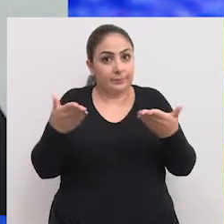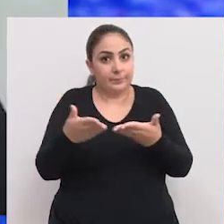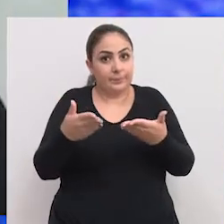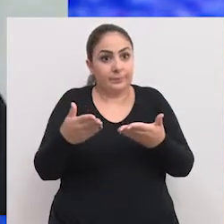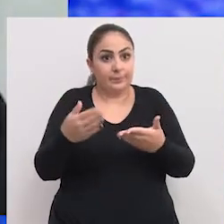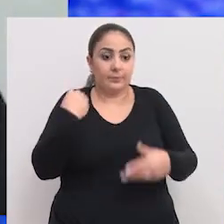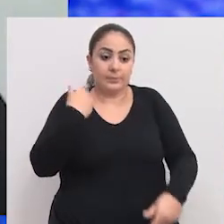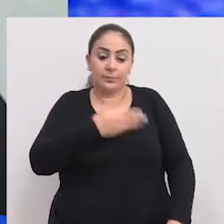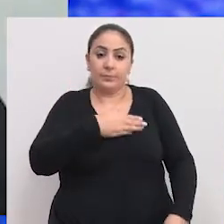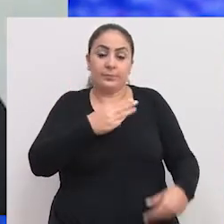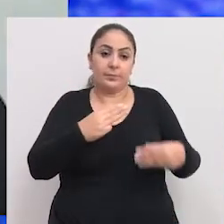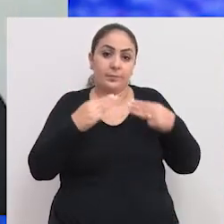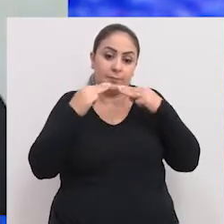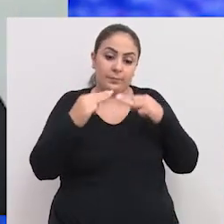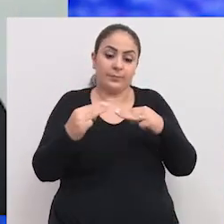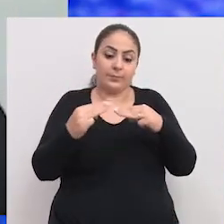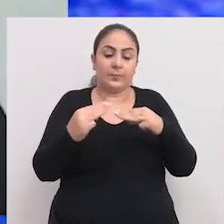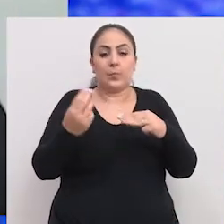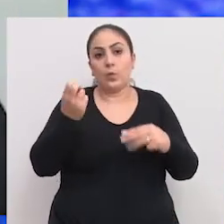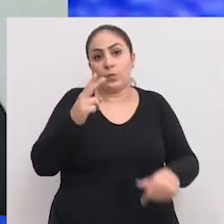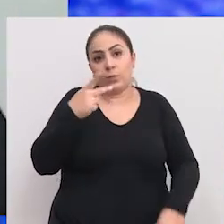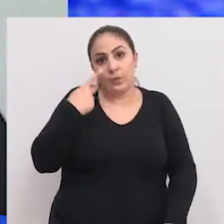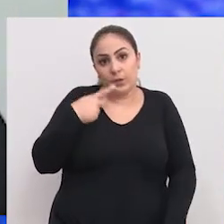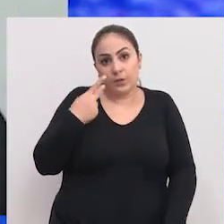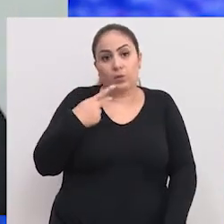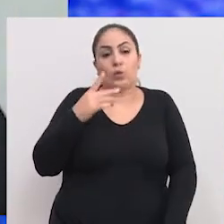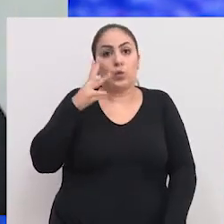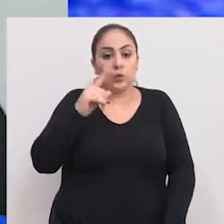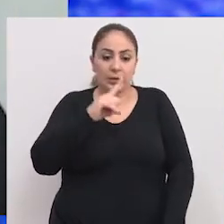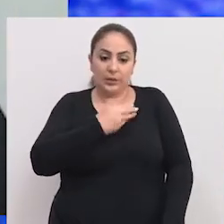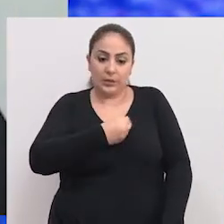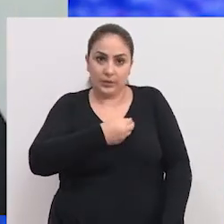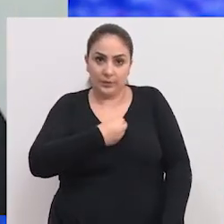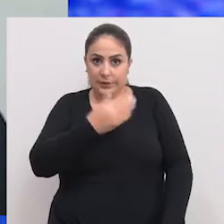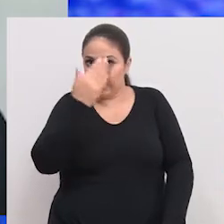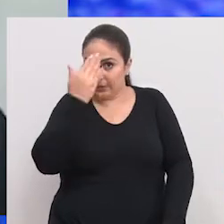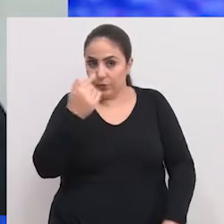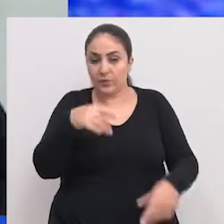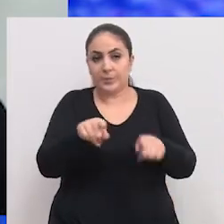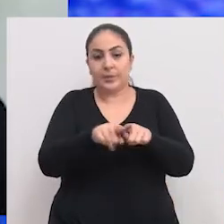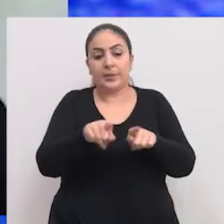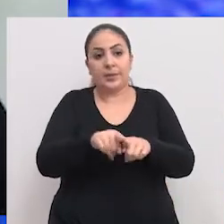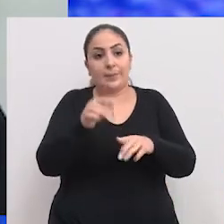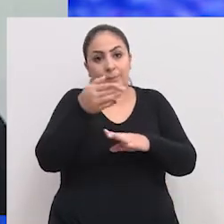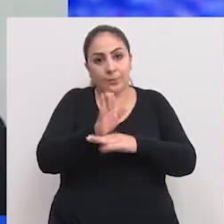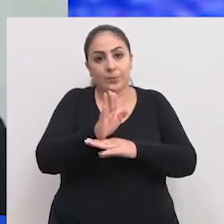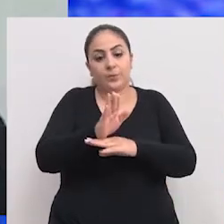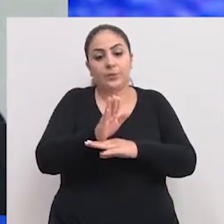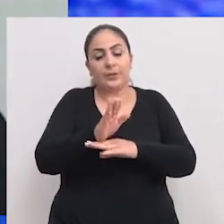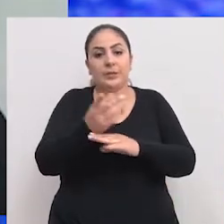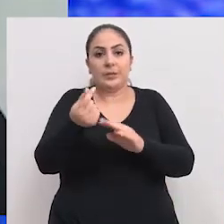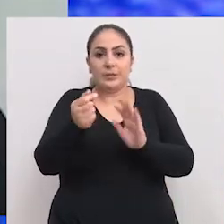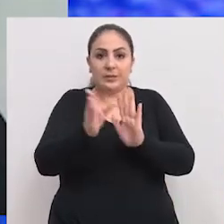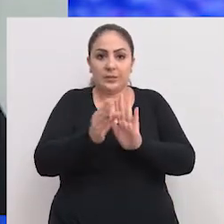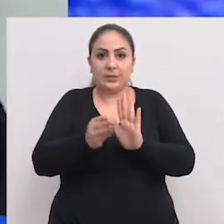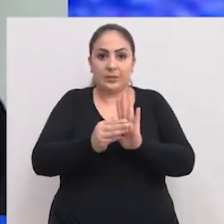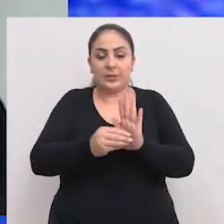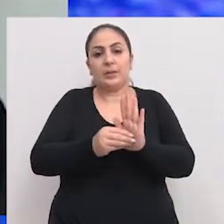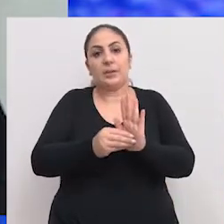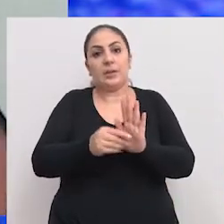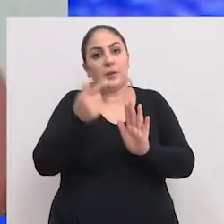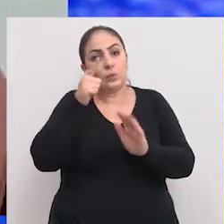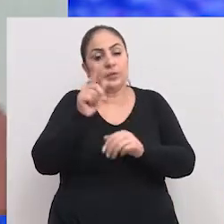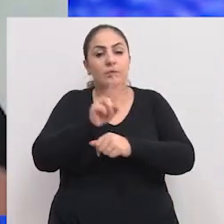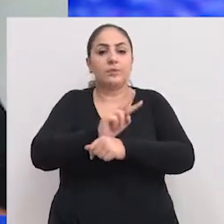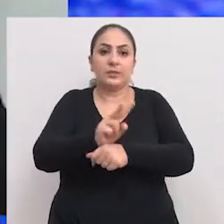Agora, cabe a nós, ou seja, aos vereadores, que aqui agradeço também, a aprovação da emenda,